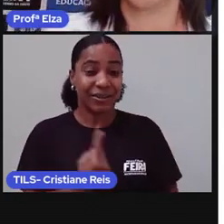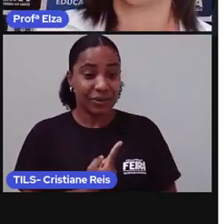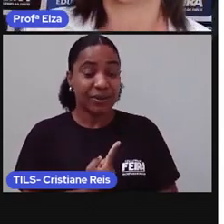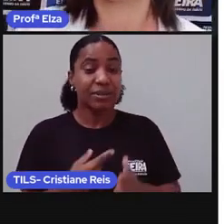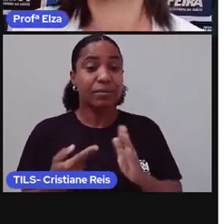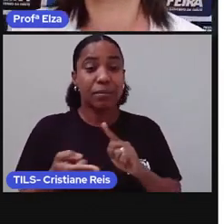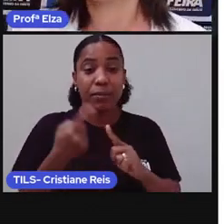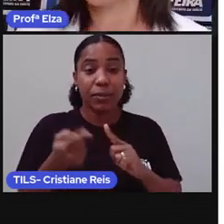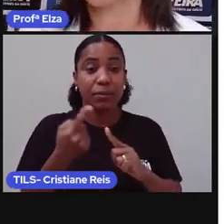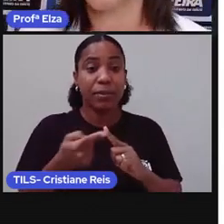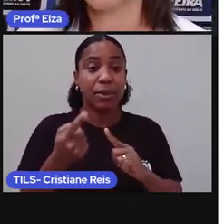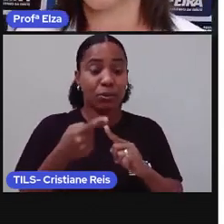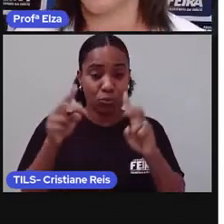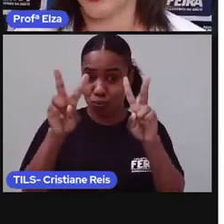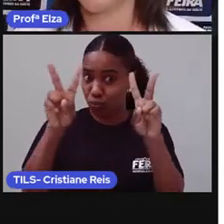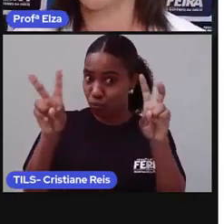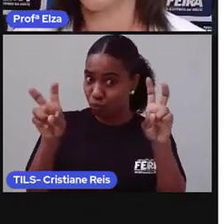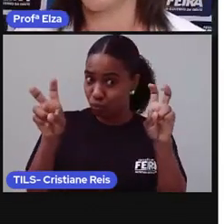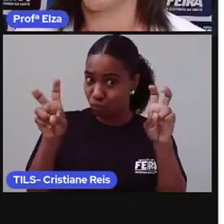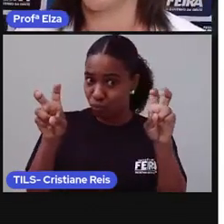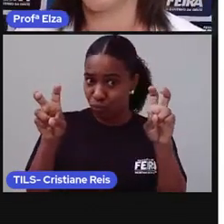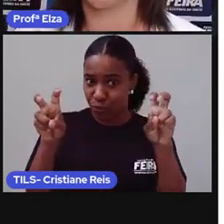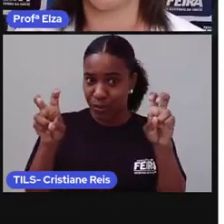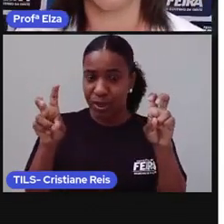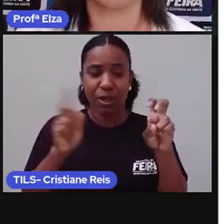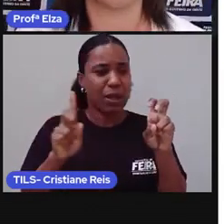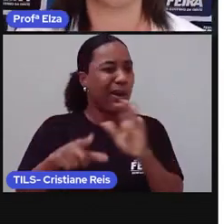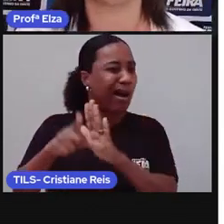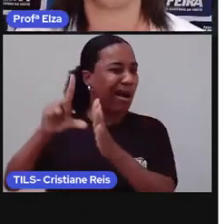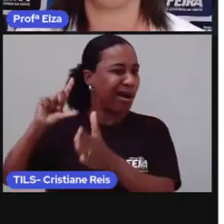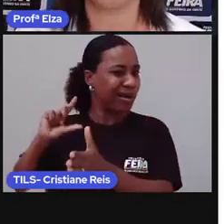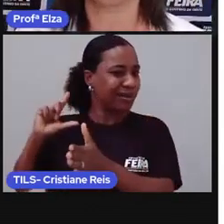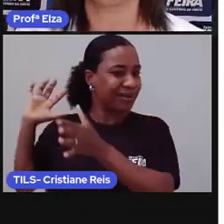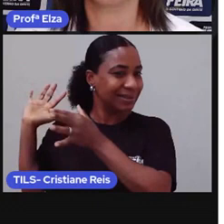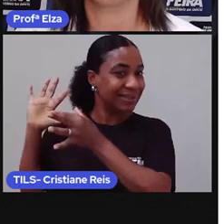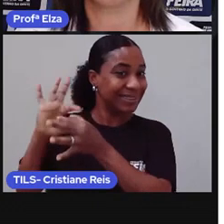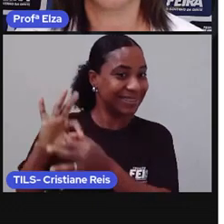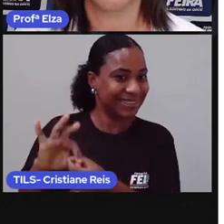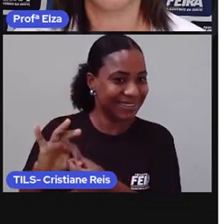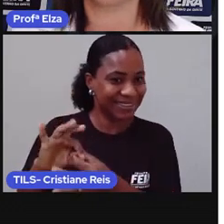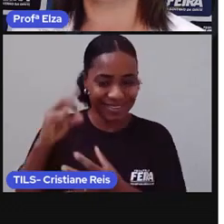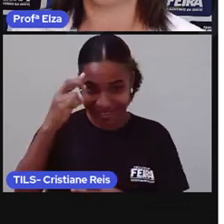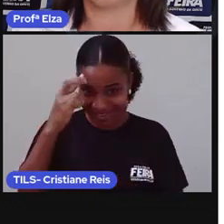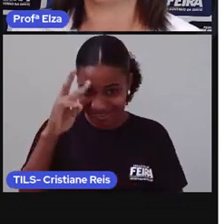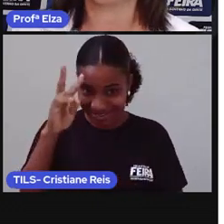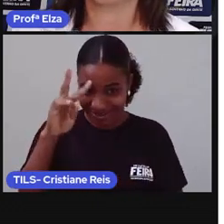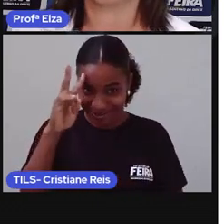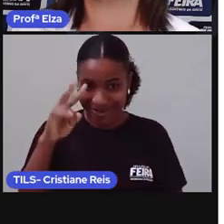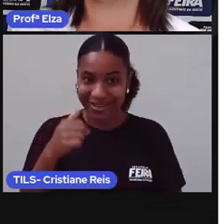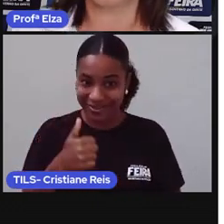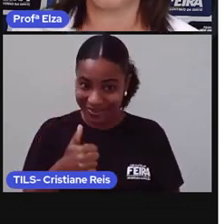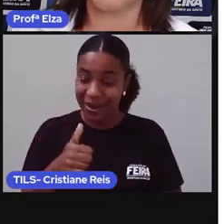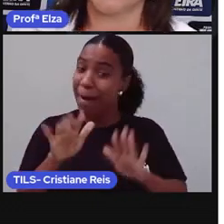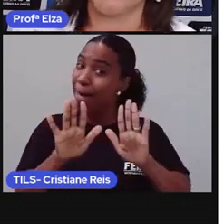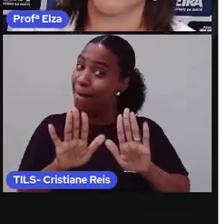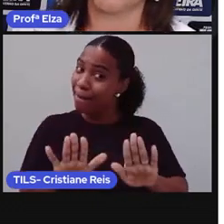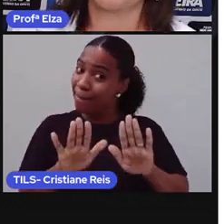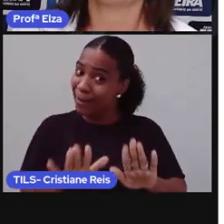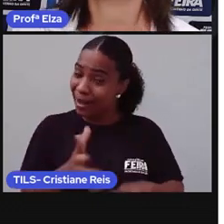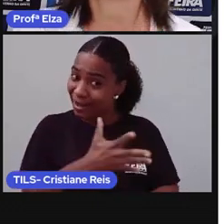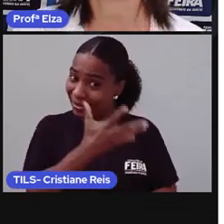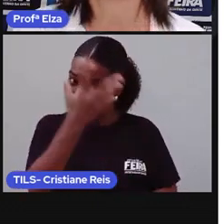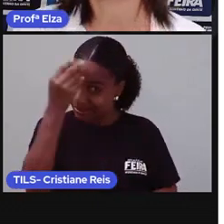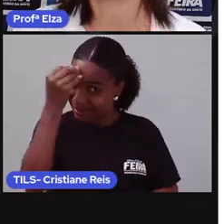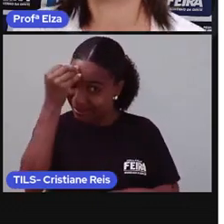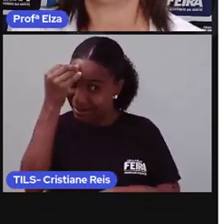tema de hoje, vamos tentar nos lembrar sobre o que nós aprendemos na última aula. Mas, não se esqueçam,